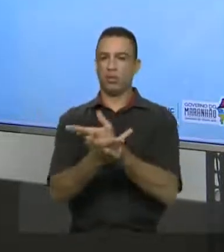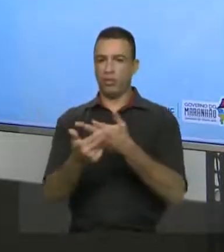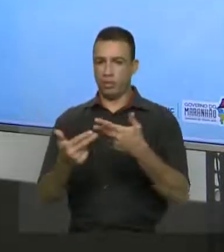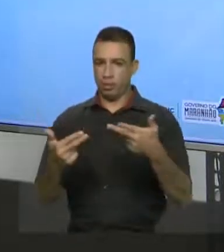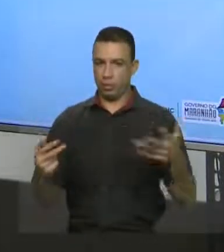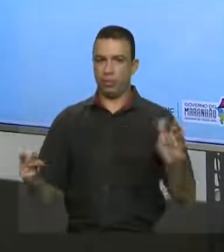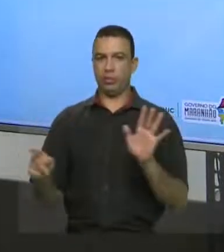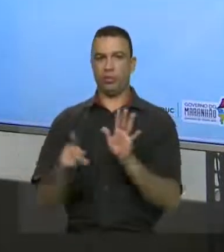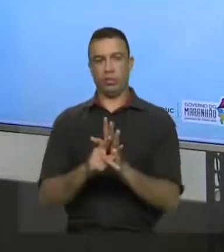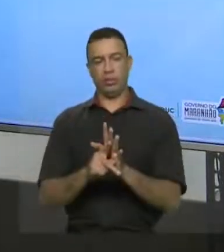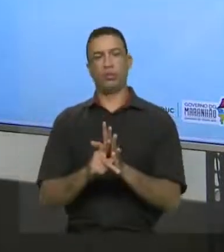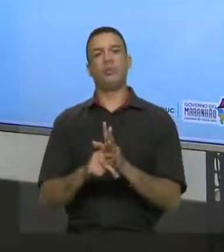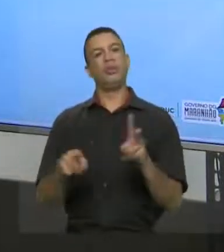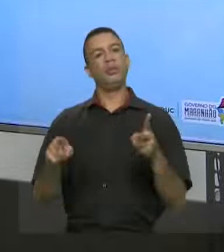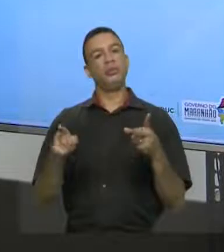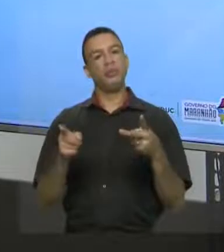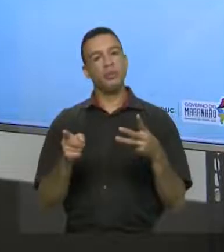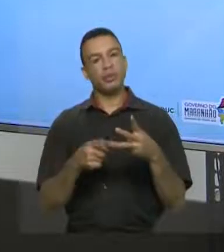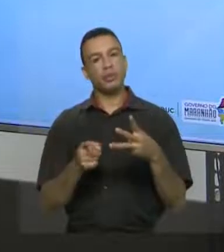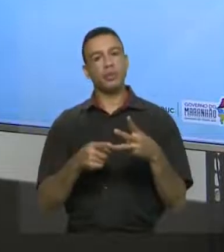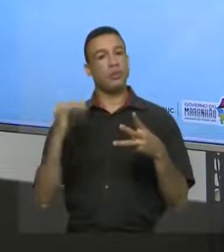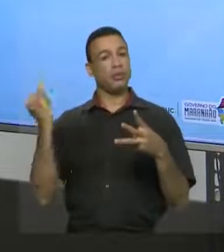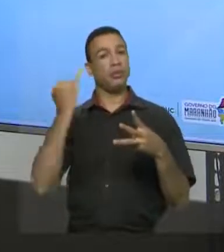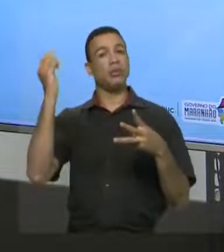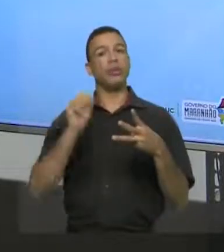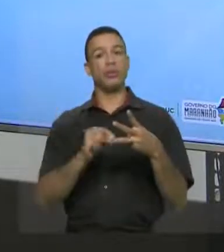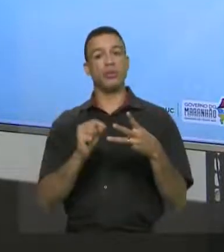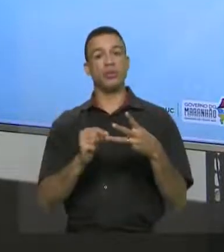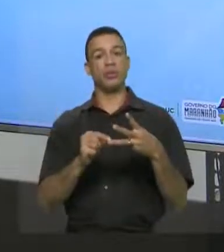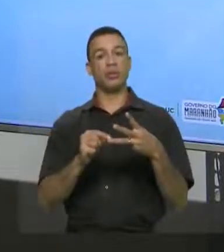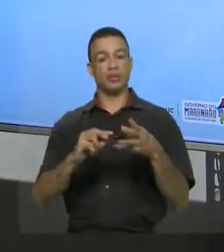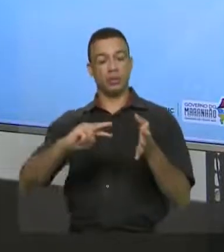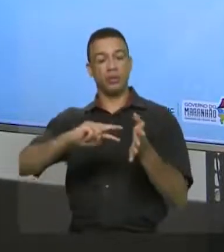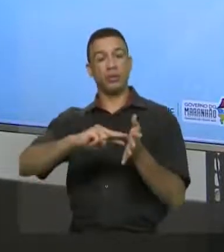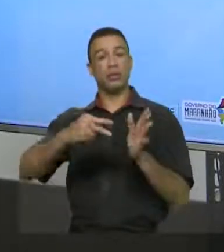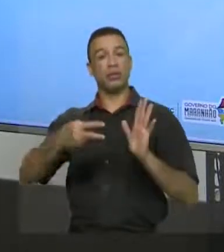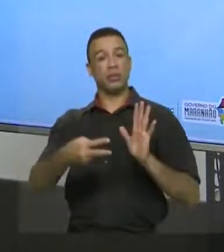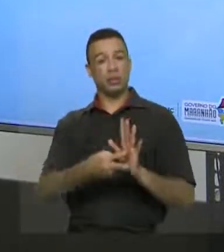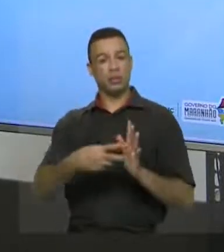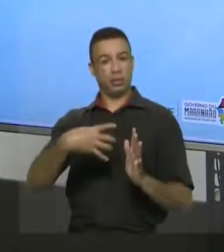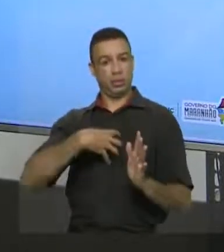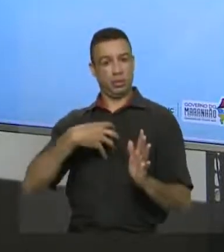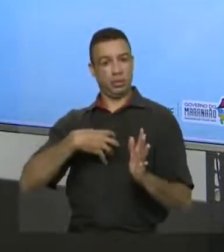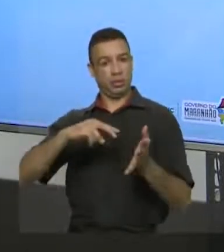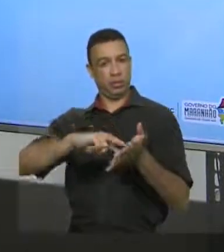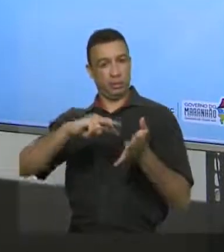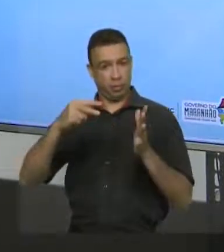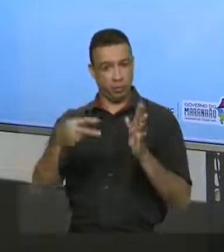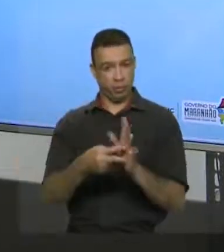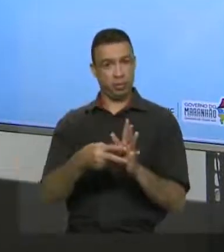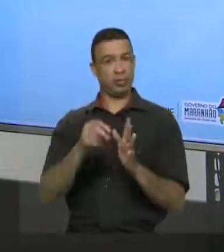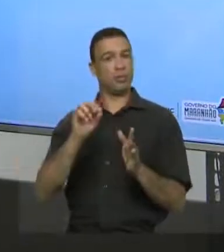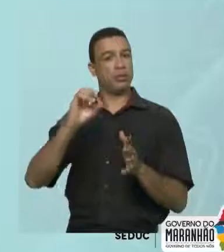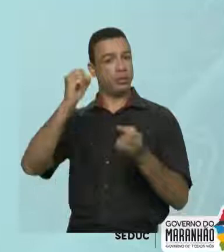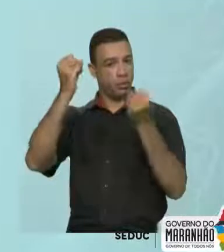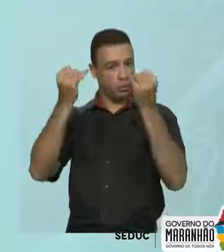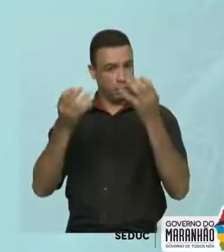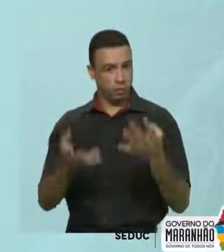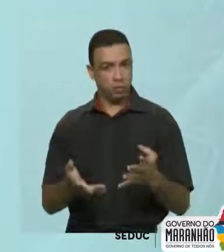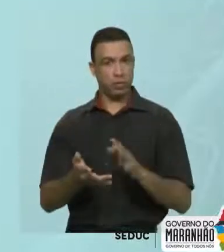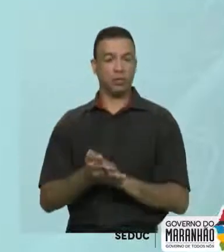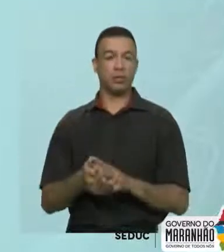coesão sequencial, vamos falar sobre uma coisa importante que são as relações de sentido, tá bom? E também, como a gente sempre faz,